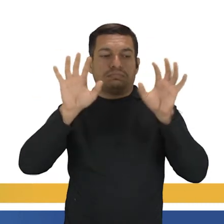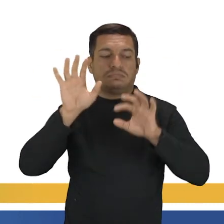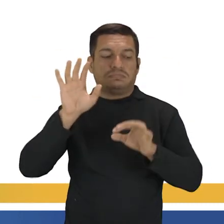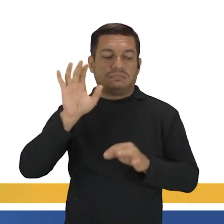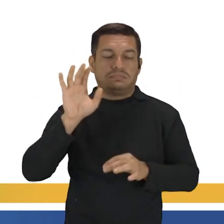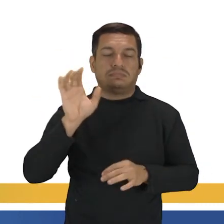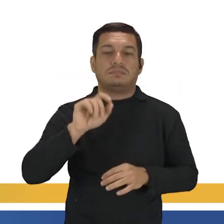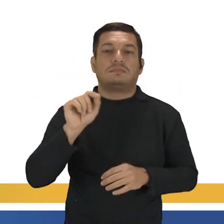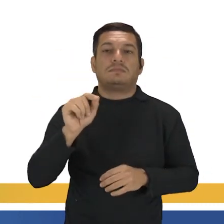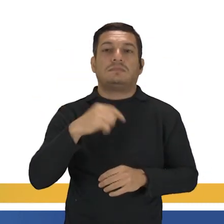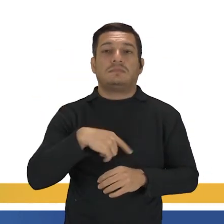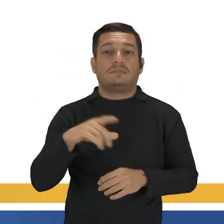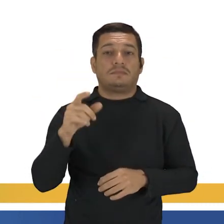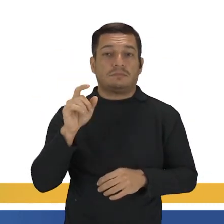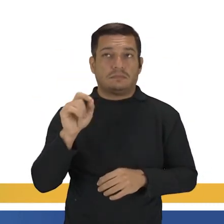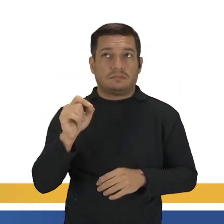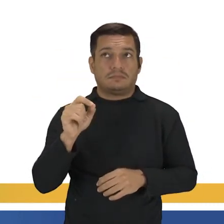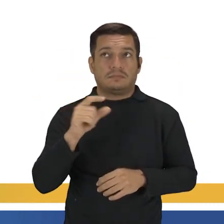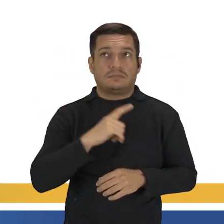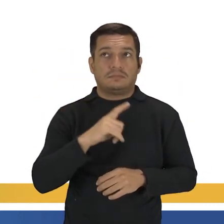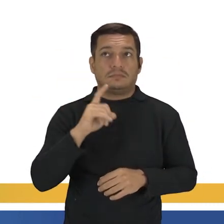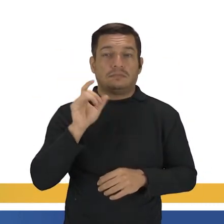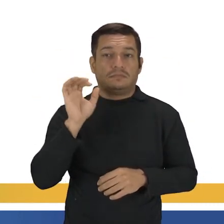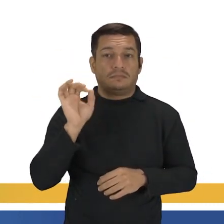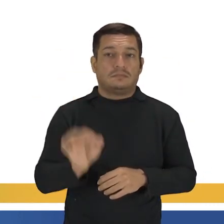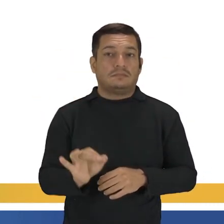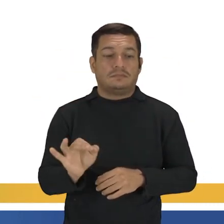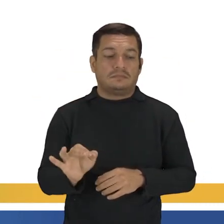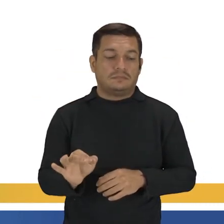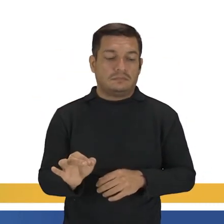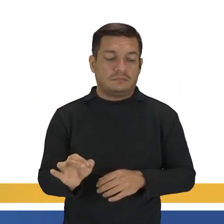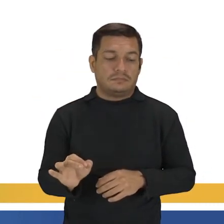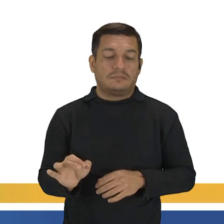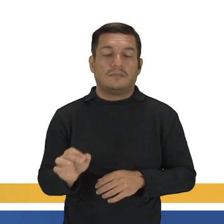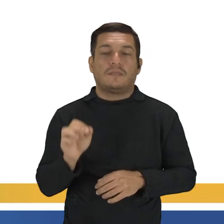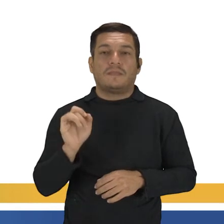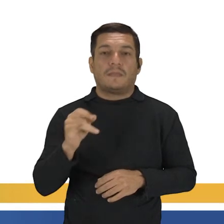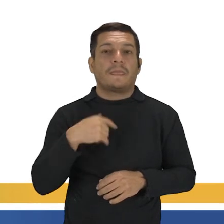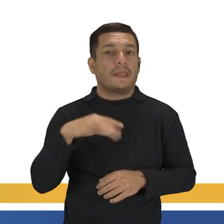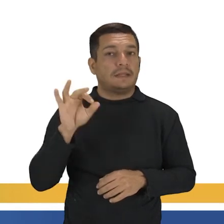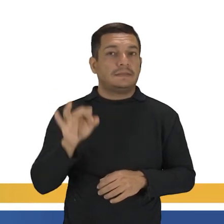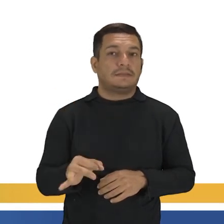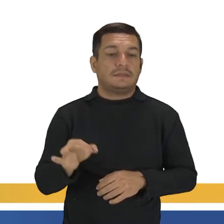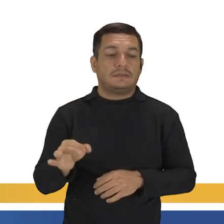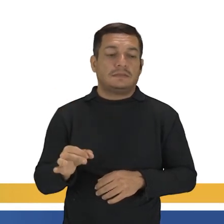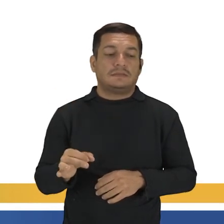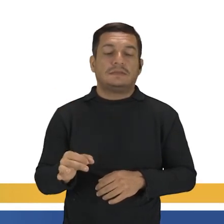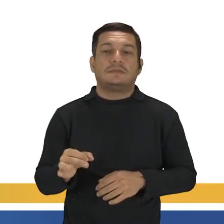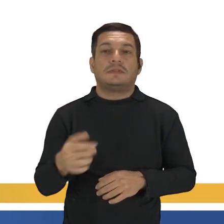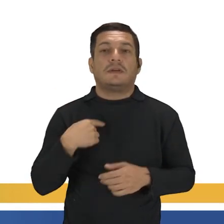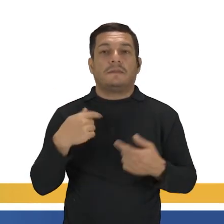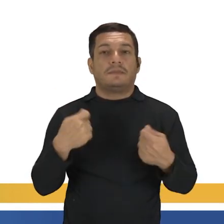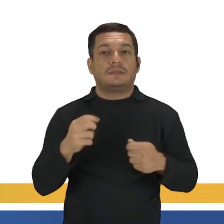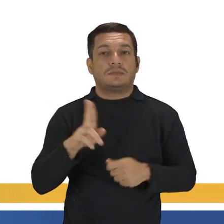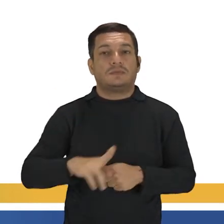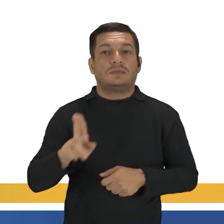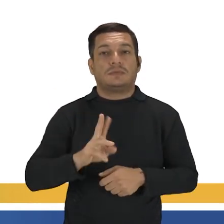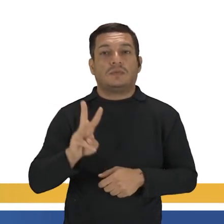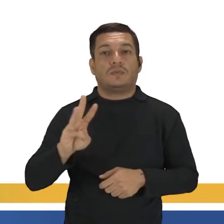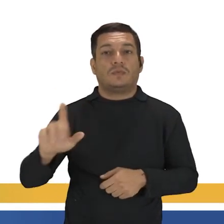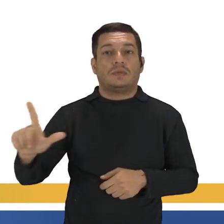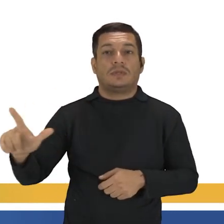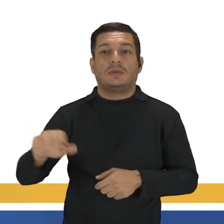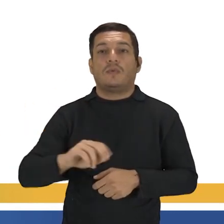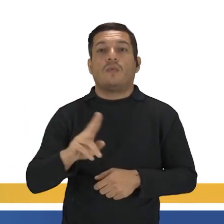que eu tenho por certo. Então, aqui, se é algo certo, eu devo usar o Will